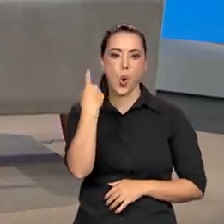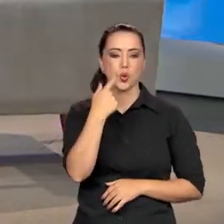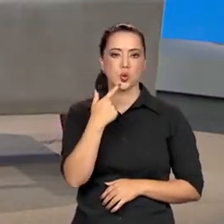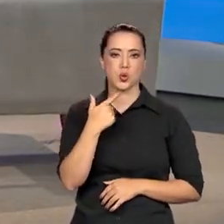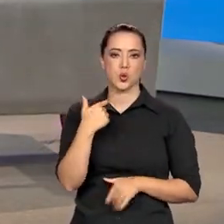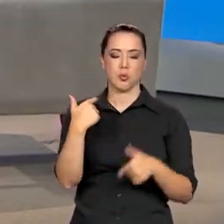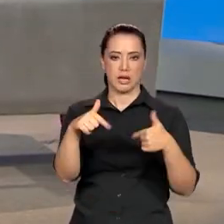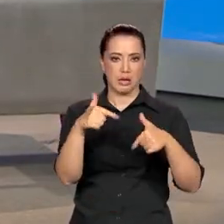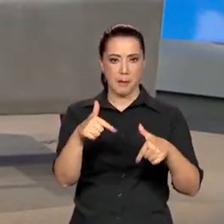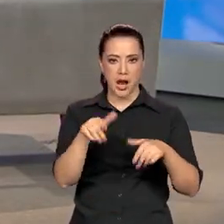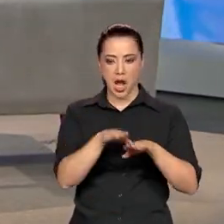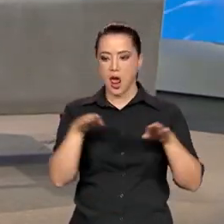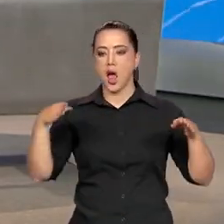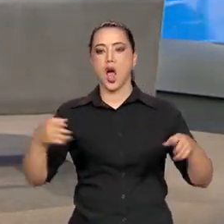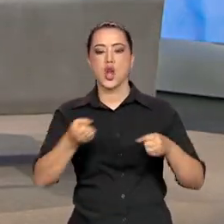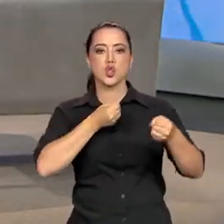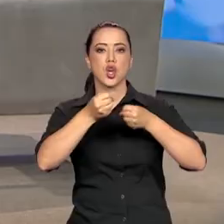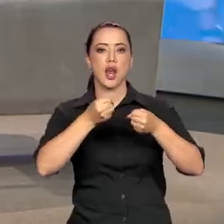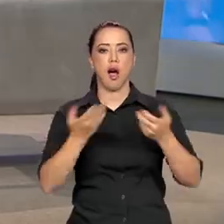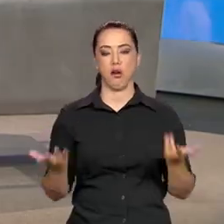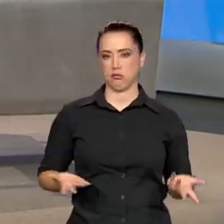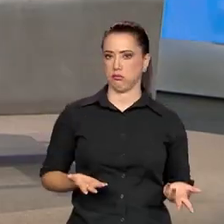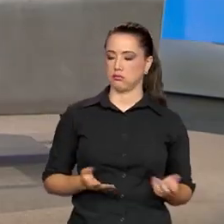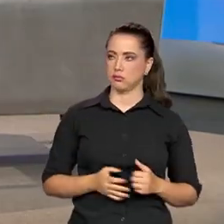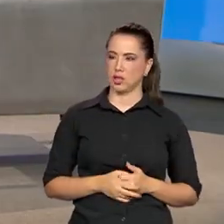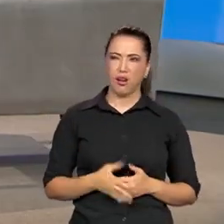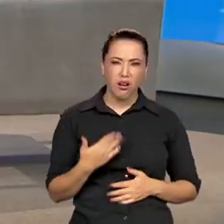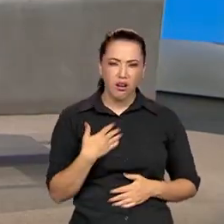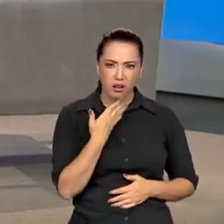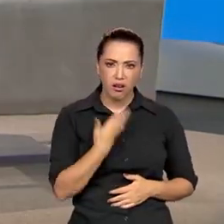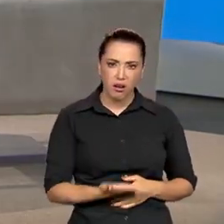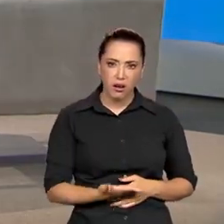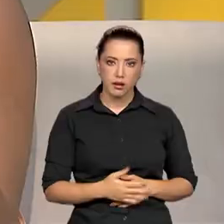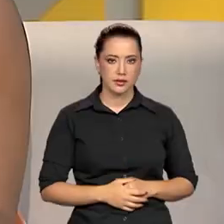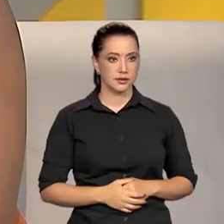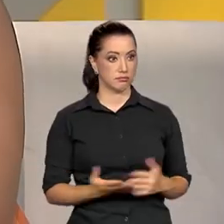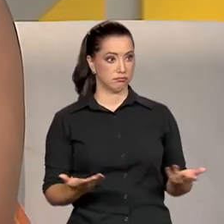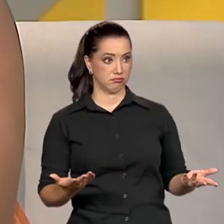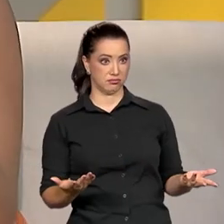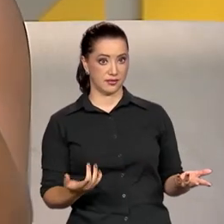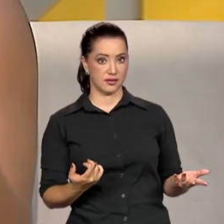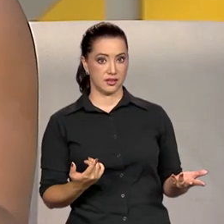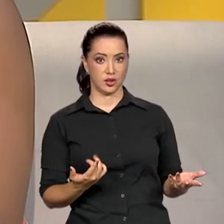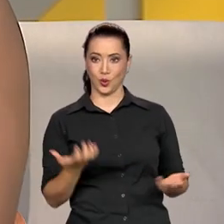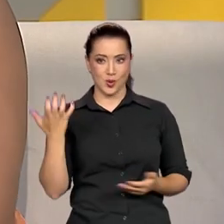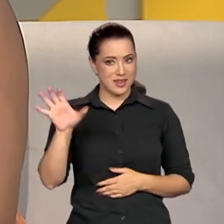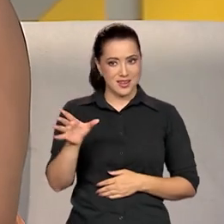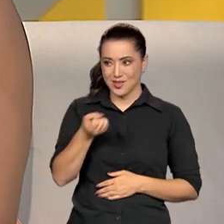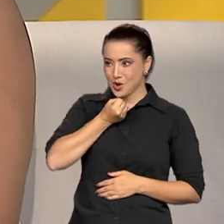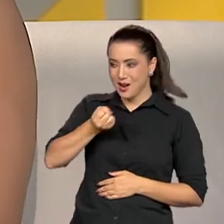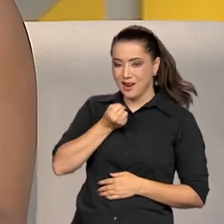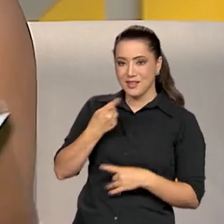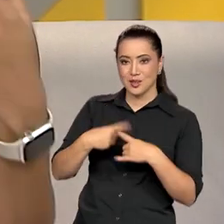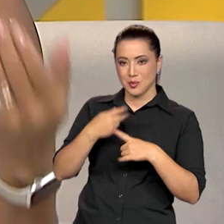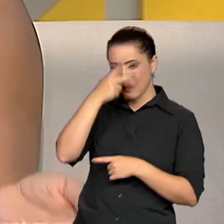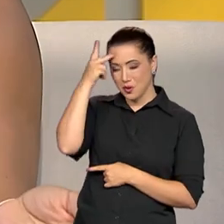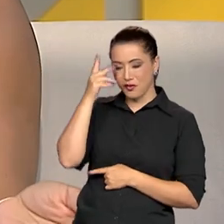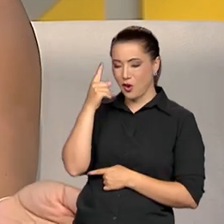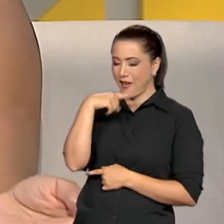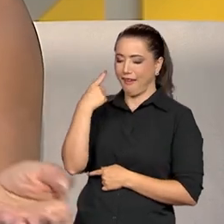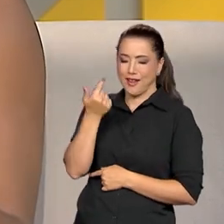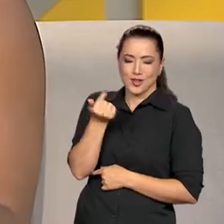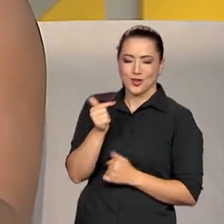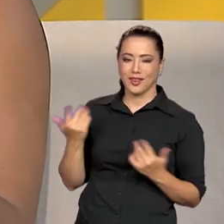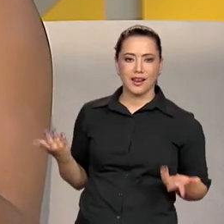naquele momento. E é óbvio que eu desisti do jornalismo imediatamente. Eu fui dar aula, virei professora de inglês para